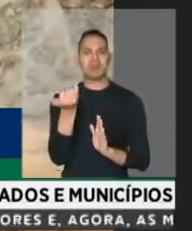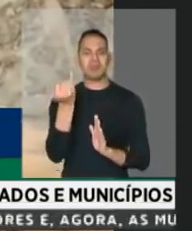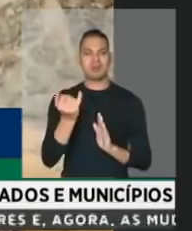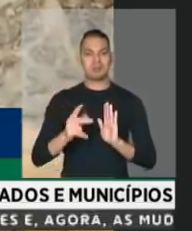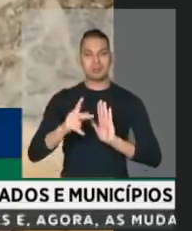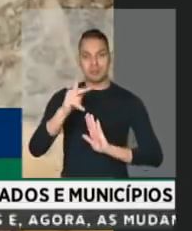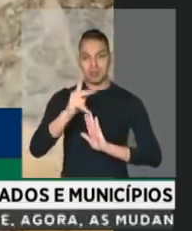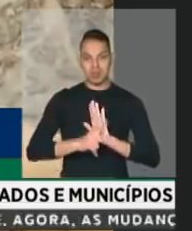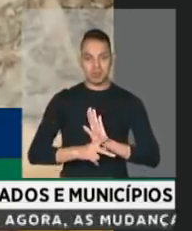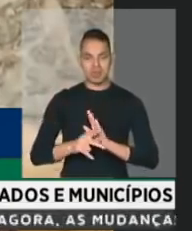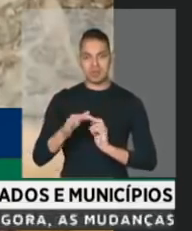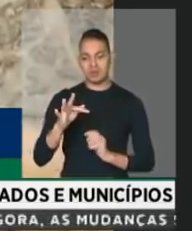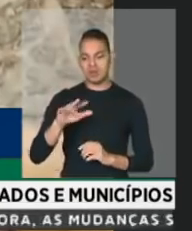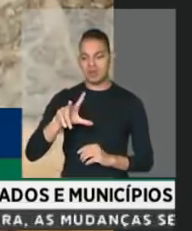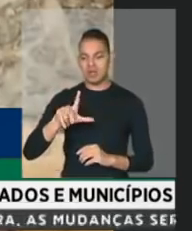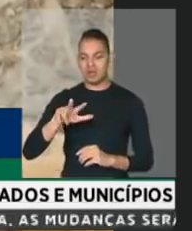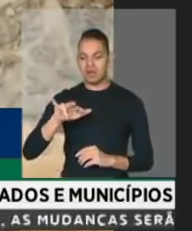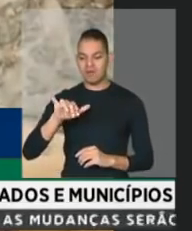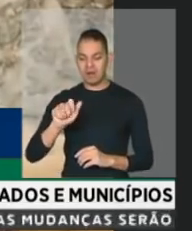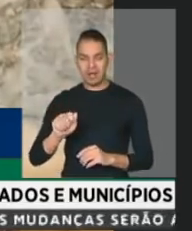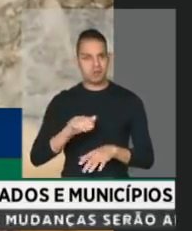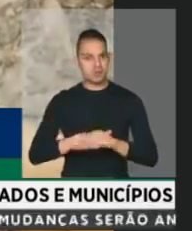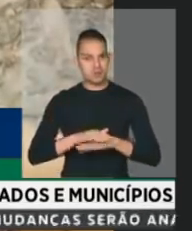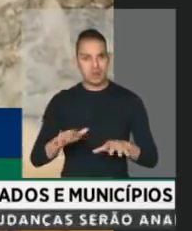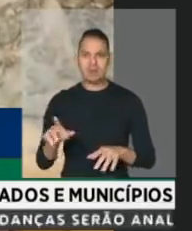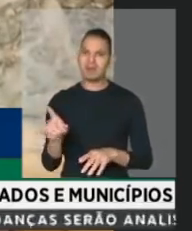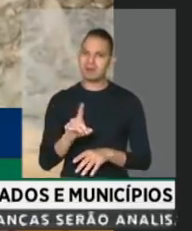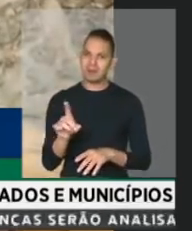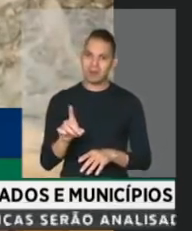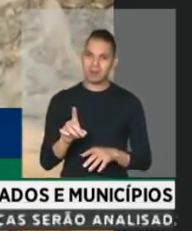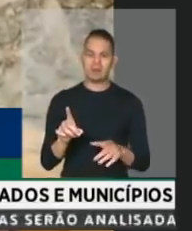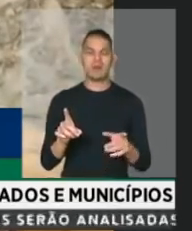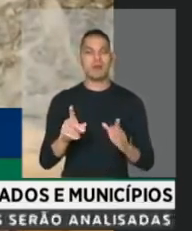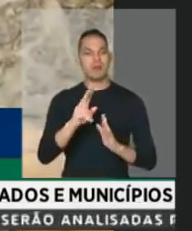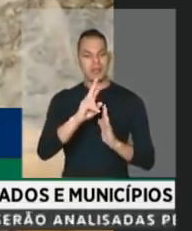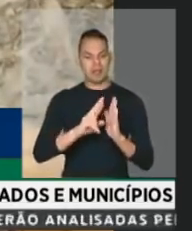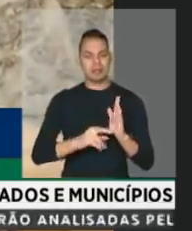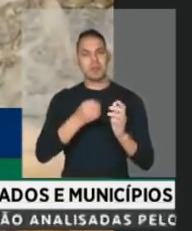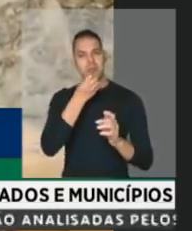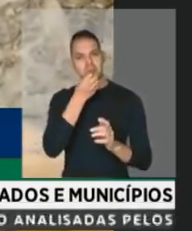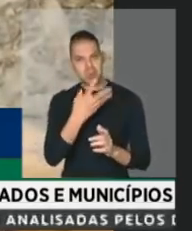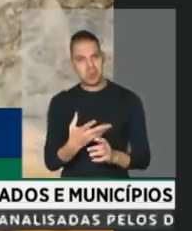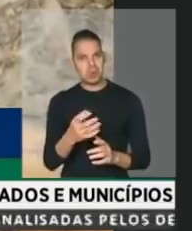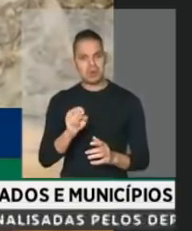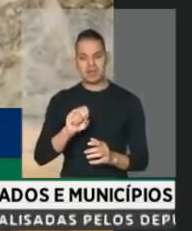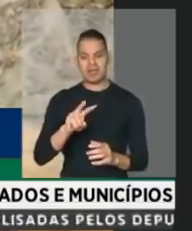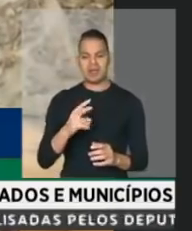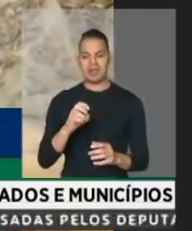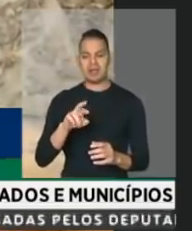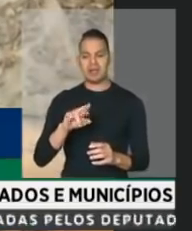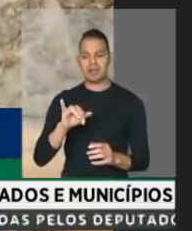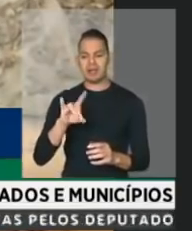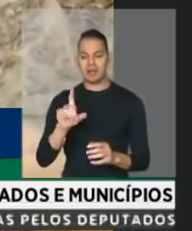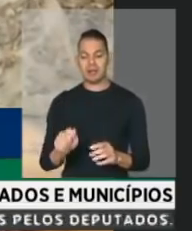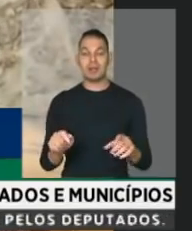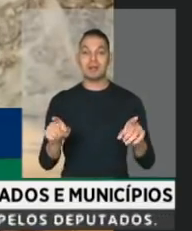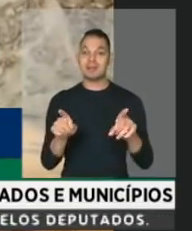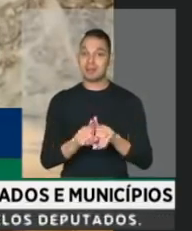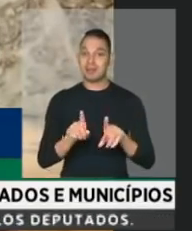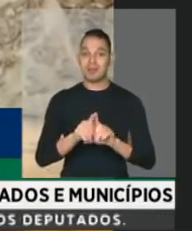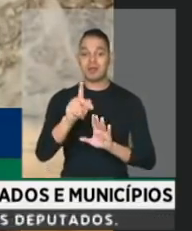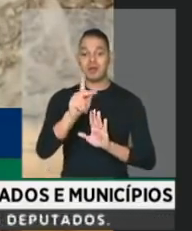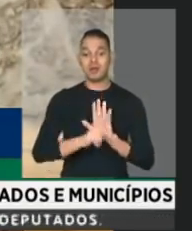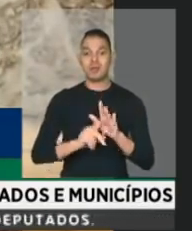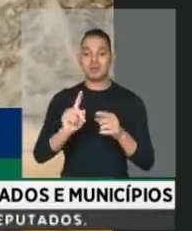projeto da deputada Flávia Arruda, tão bem relatado e com a sensibilidade da deputada Sheridan, mas também o projeto que vem em